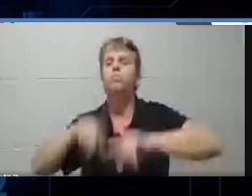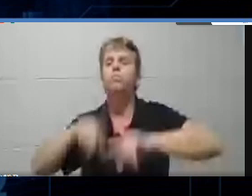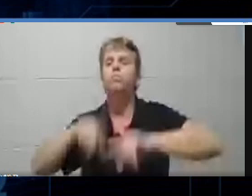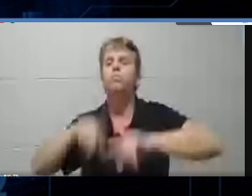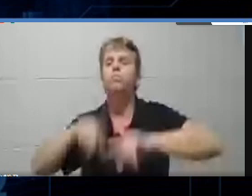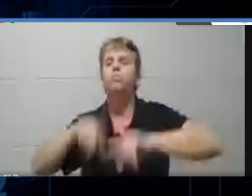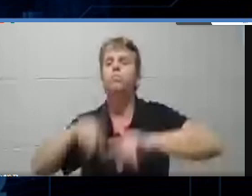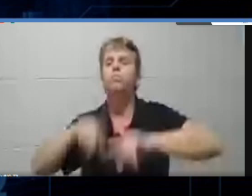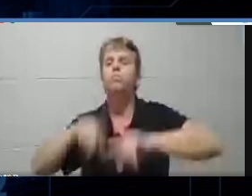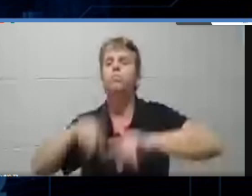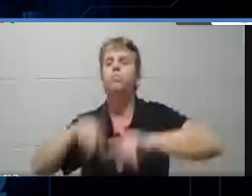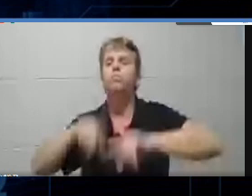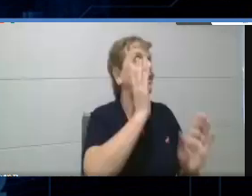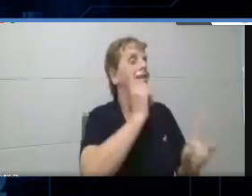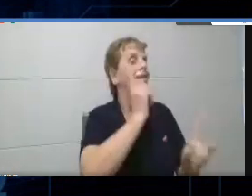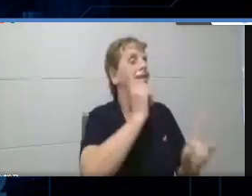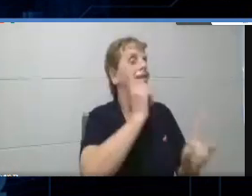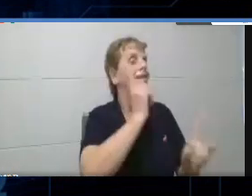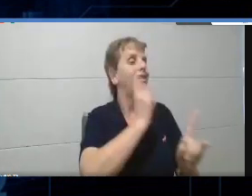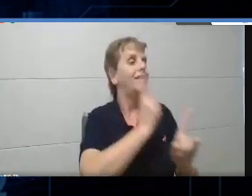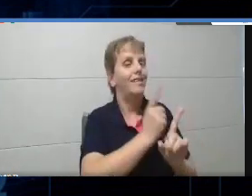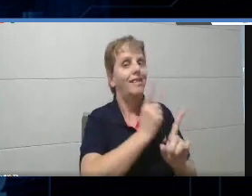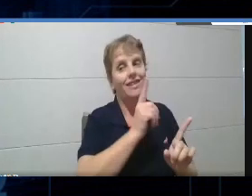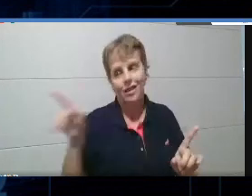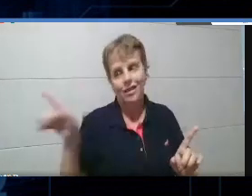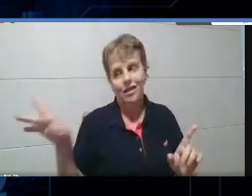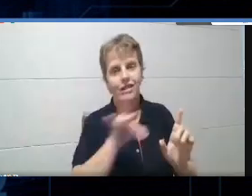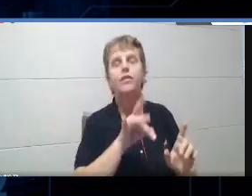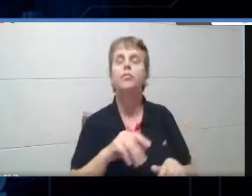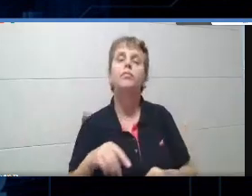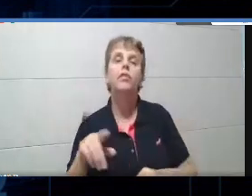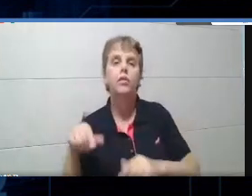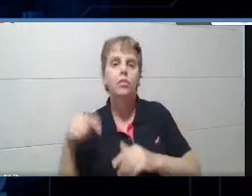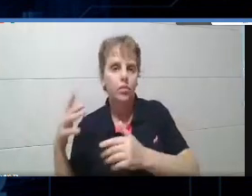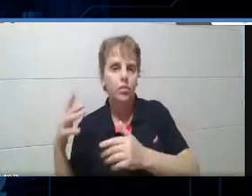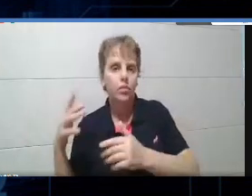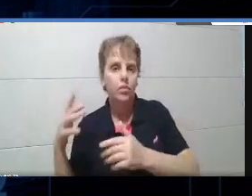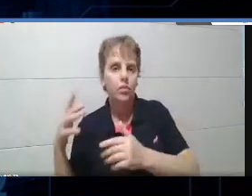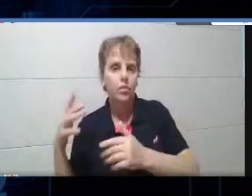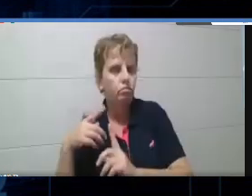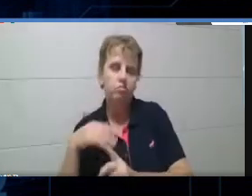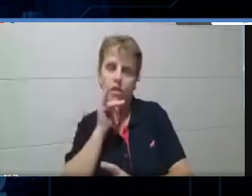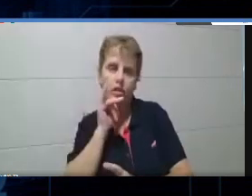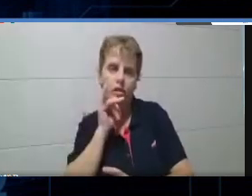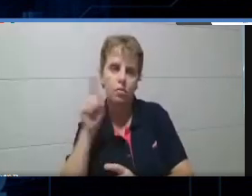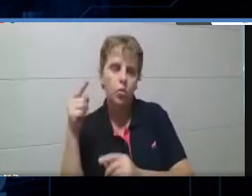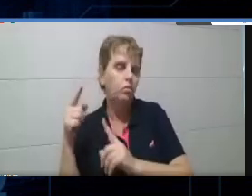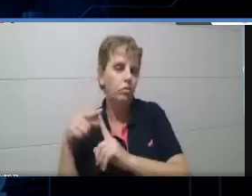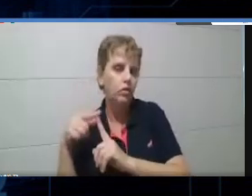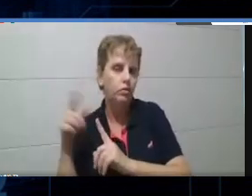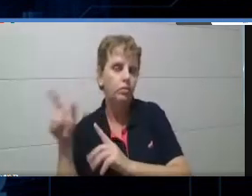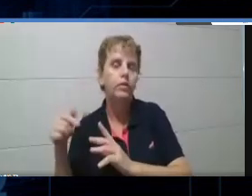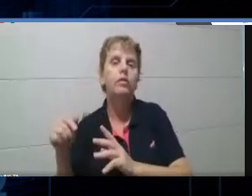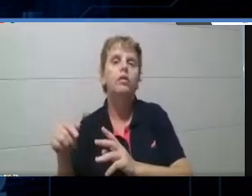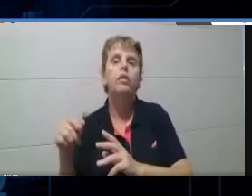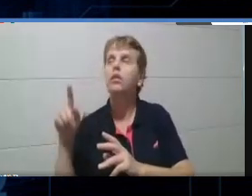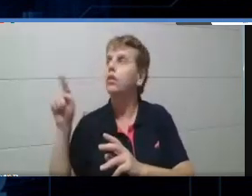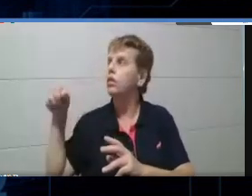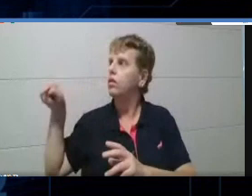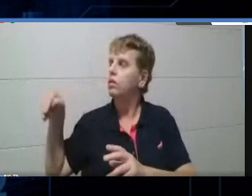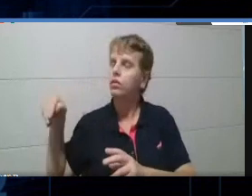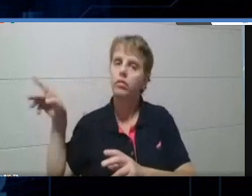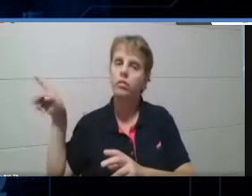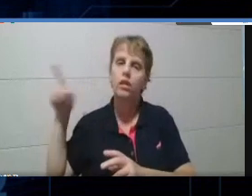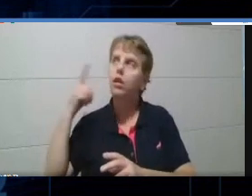acabei de adicionar. Um outro caminho também que você pode estar usando para encontrar o quiz que você salvou em My Quizzes, tá?